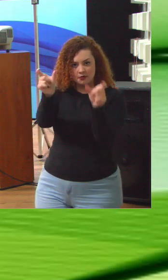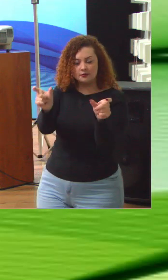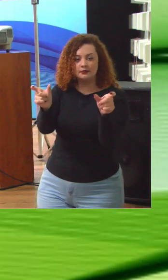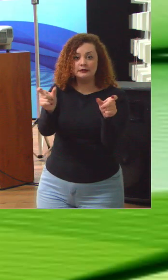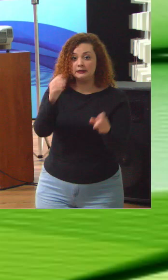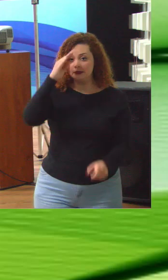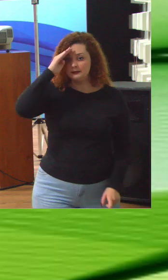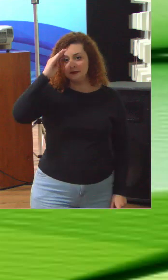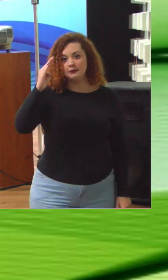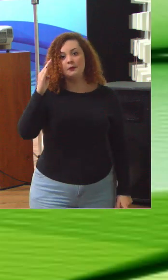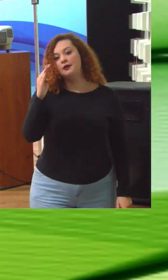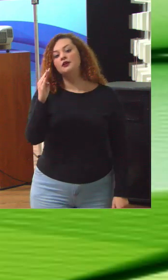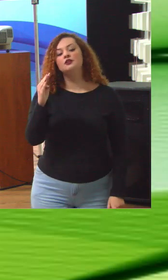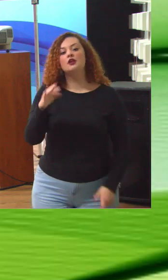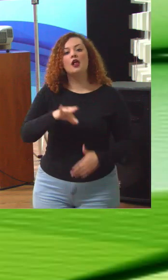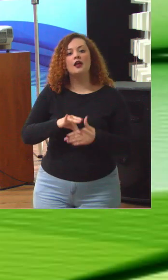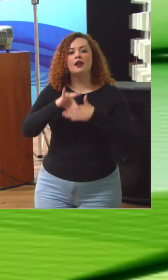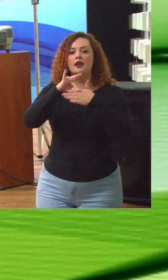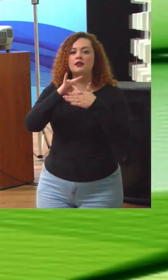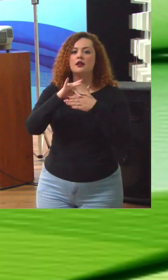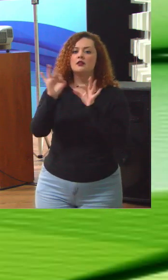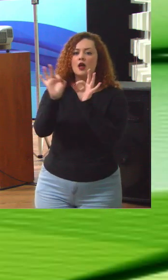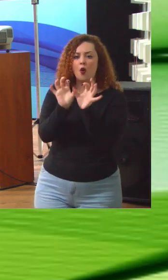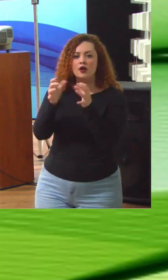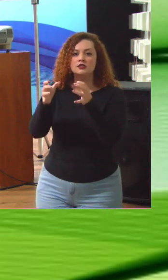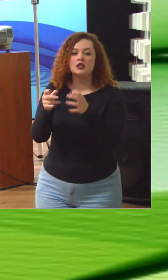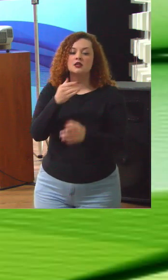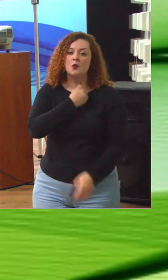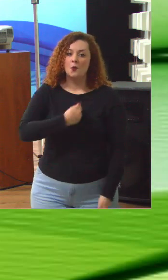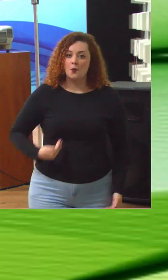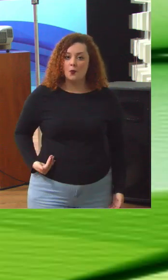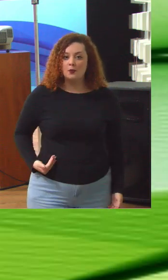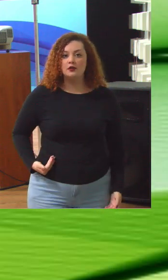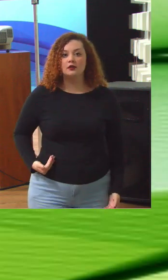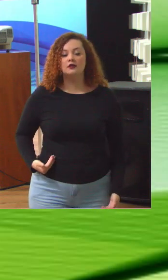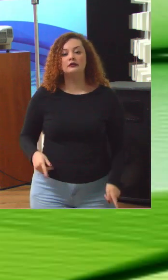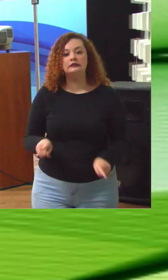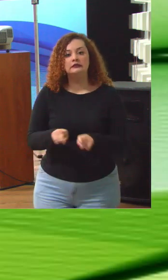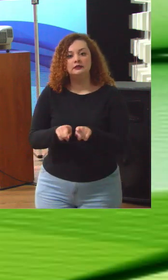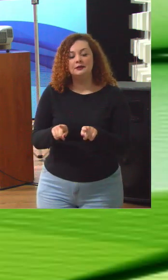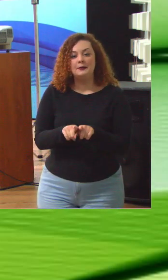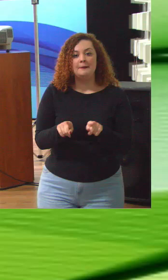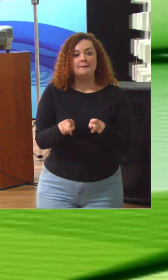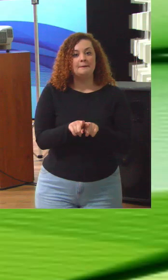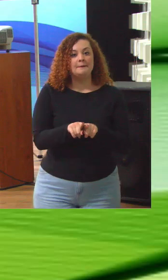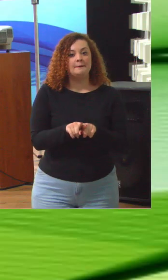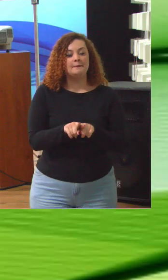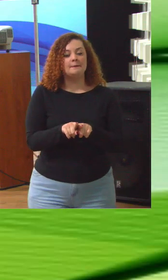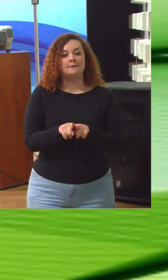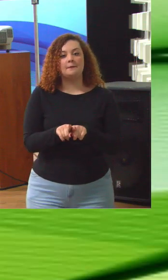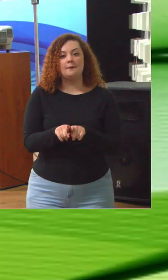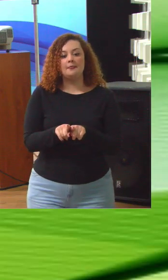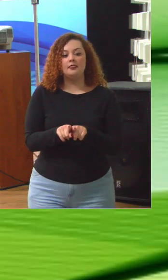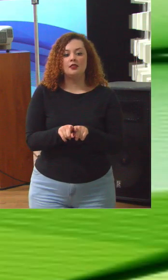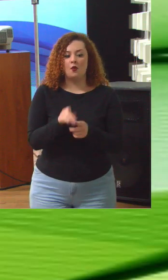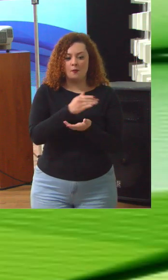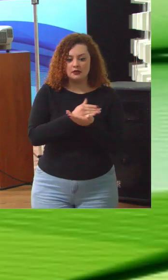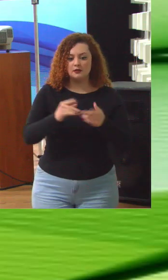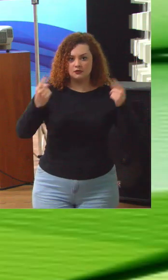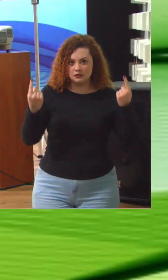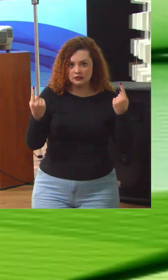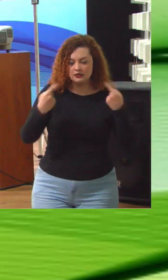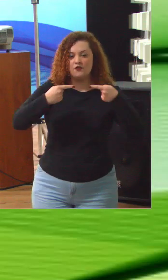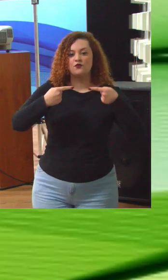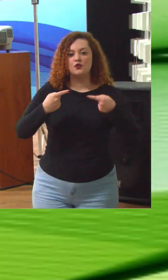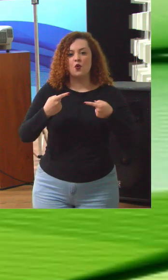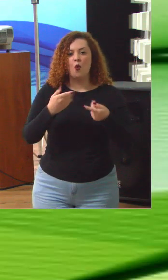especialmente das lideranças das organizações públicas, e enfrentamos esse desafio. Começamos